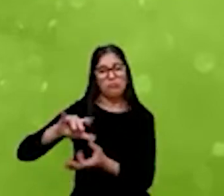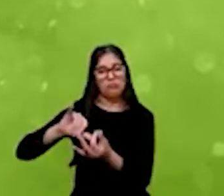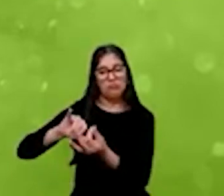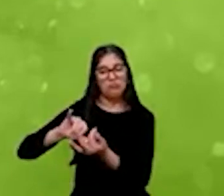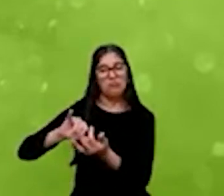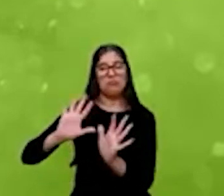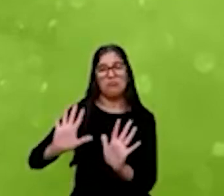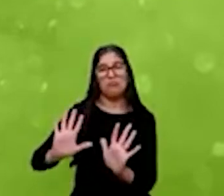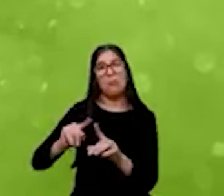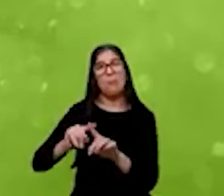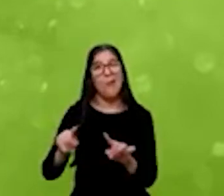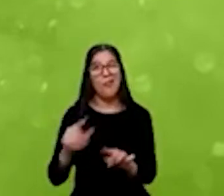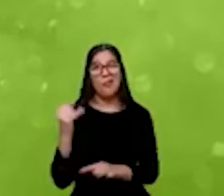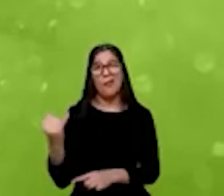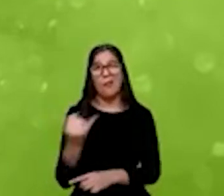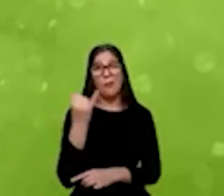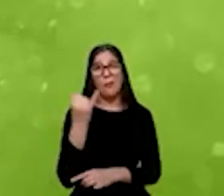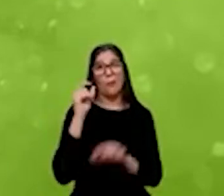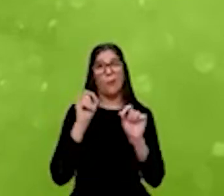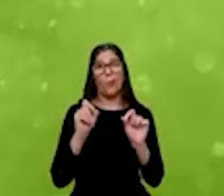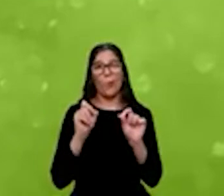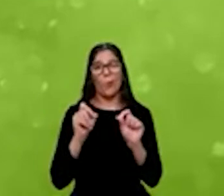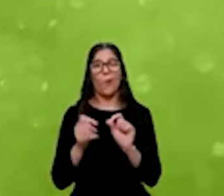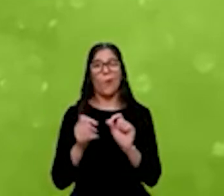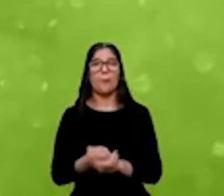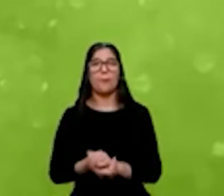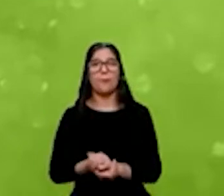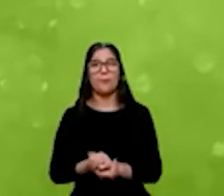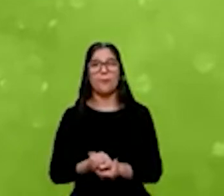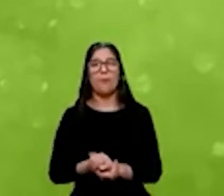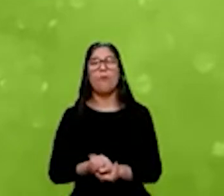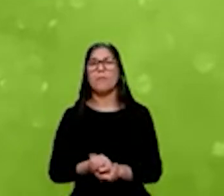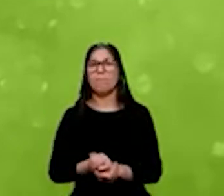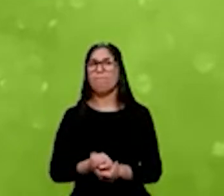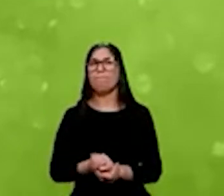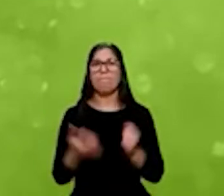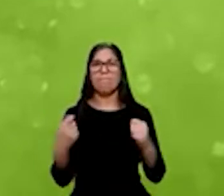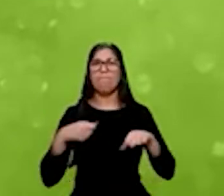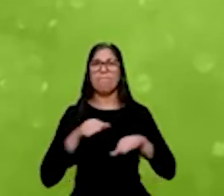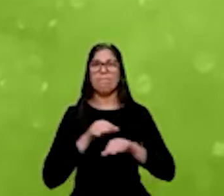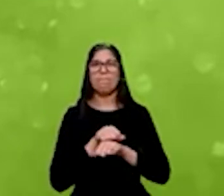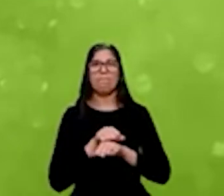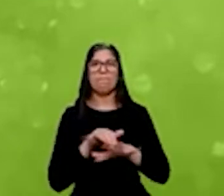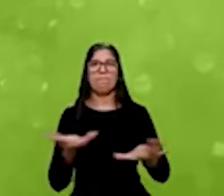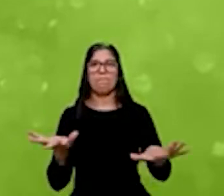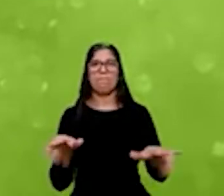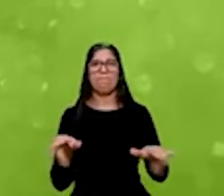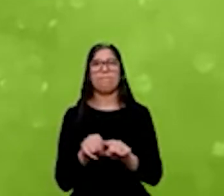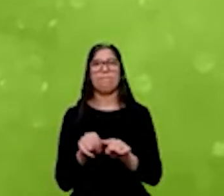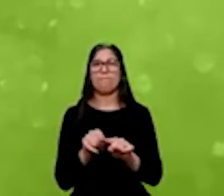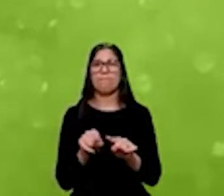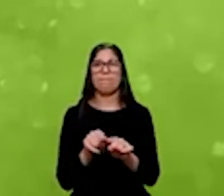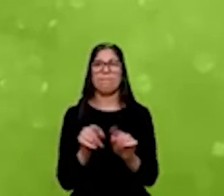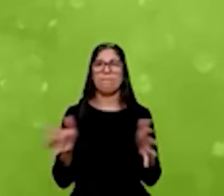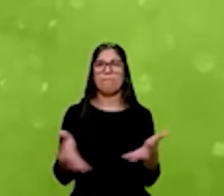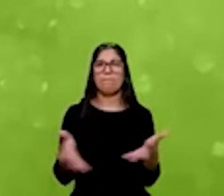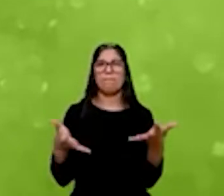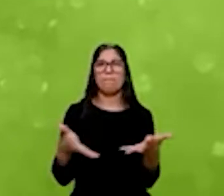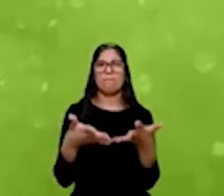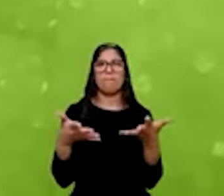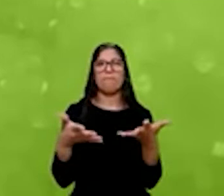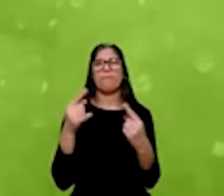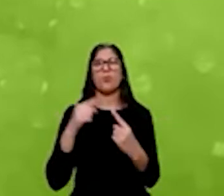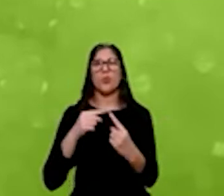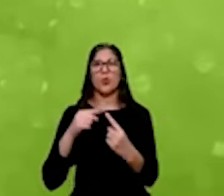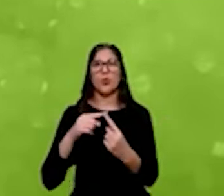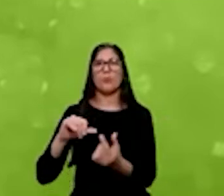importante a gente disseminar e promover esses fundos de capital